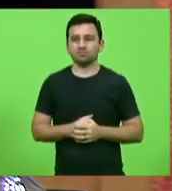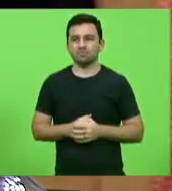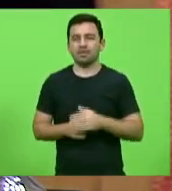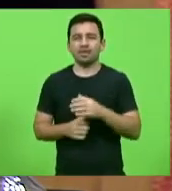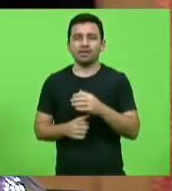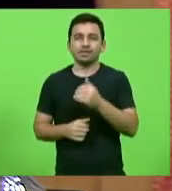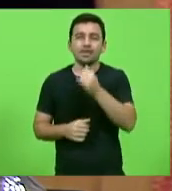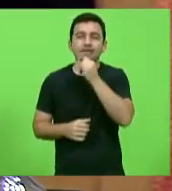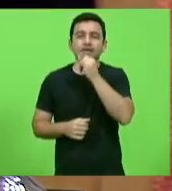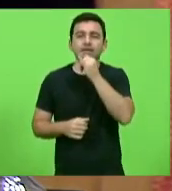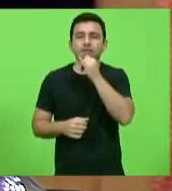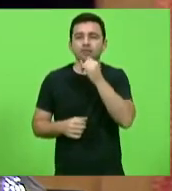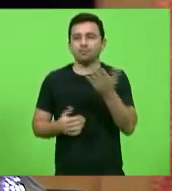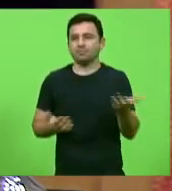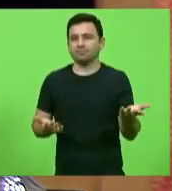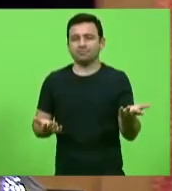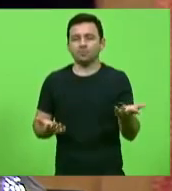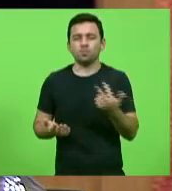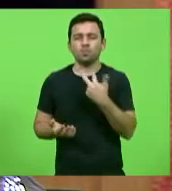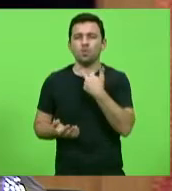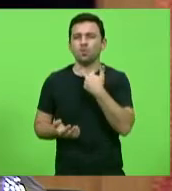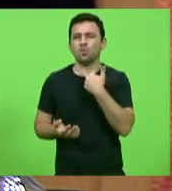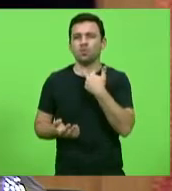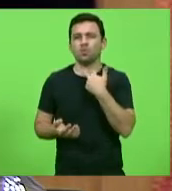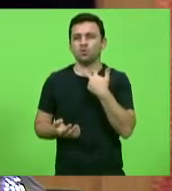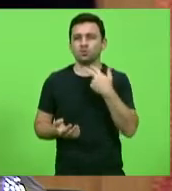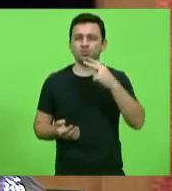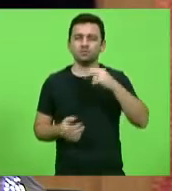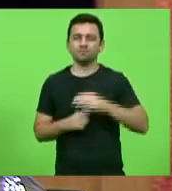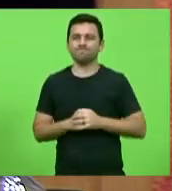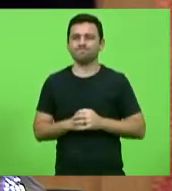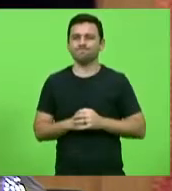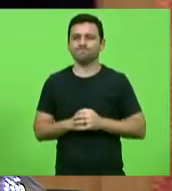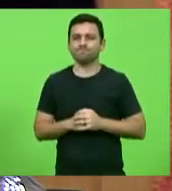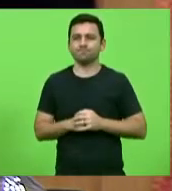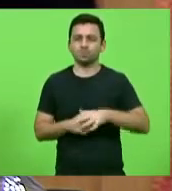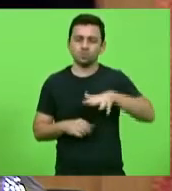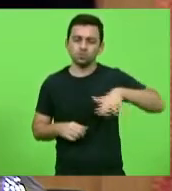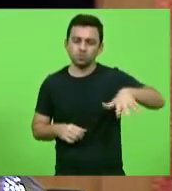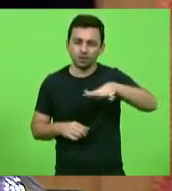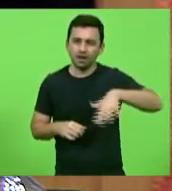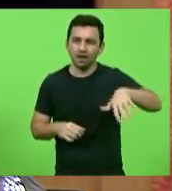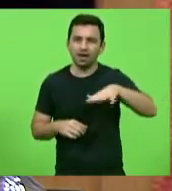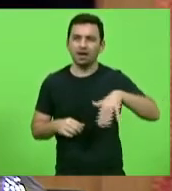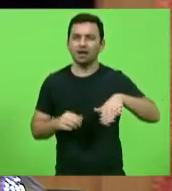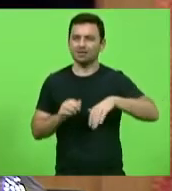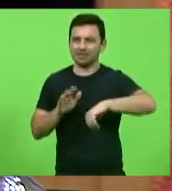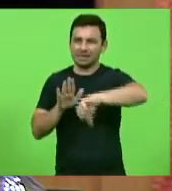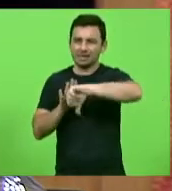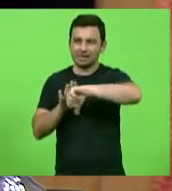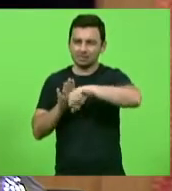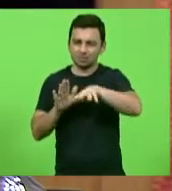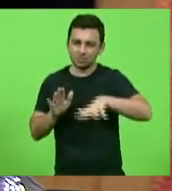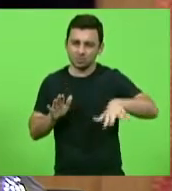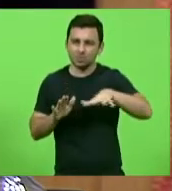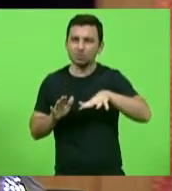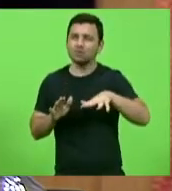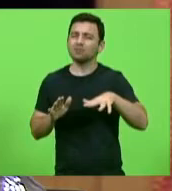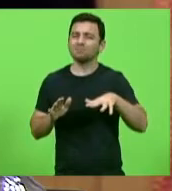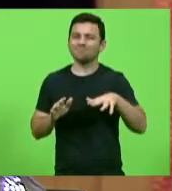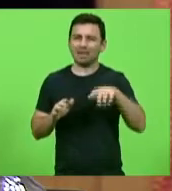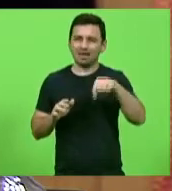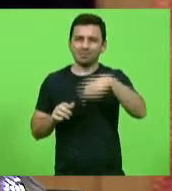conta que nós estamos vivendo na área criminal no nosso país, é